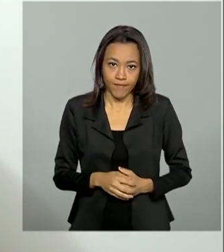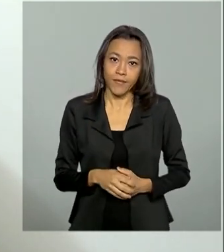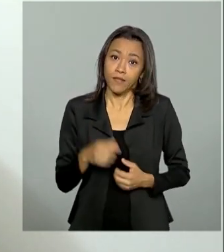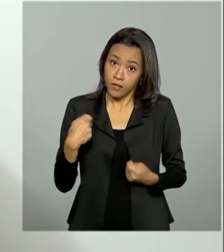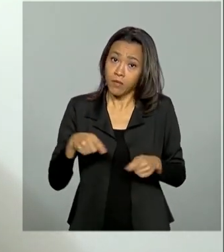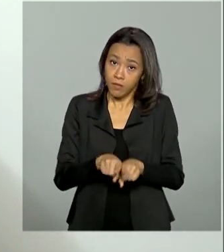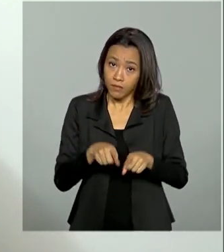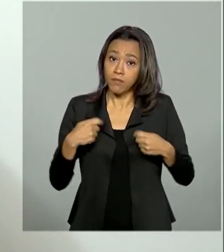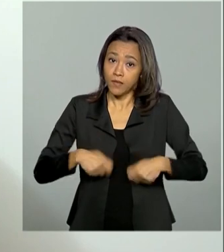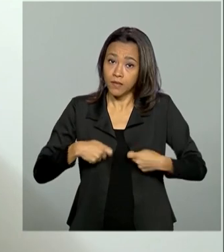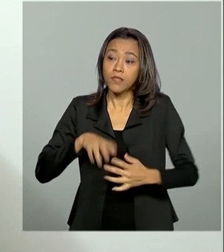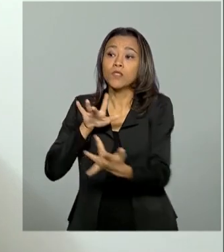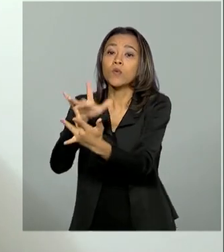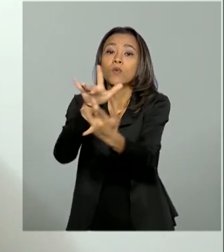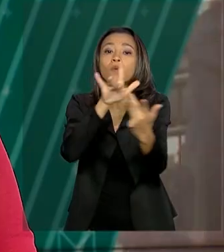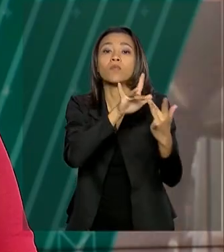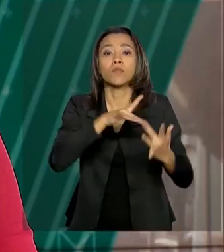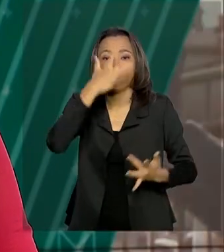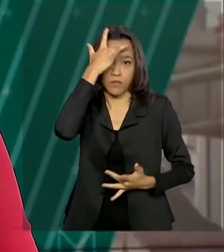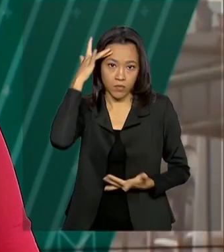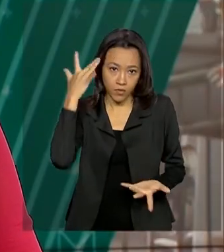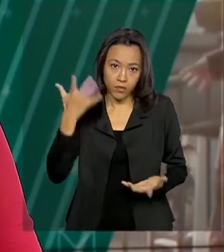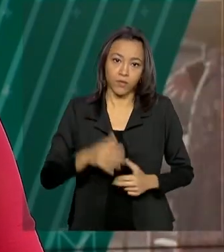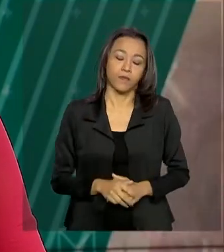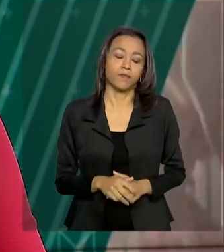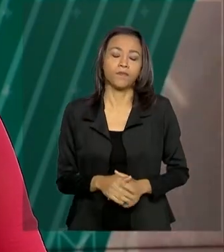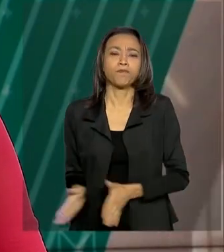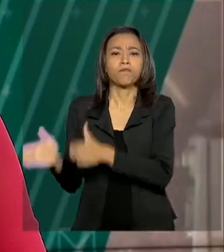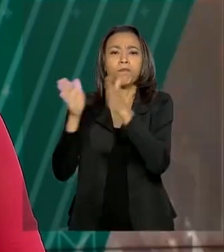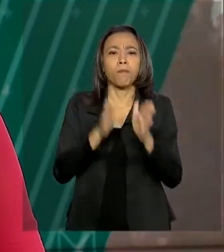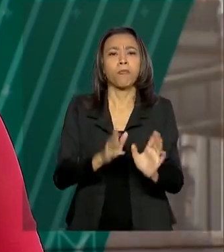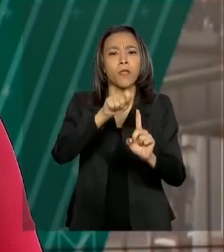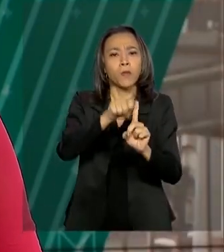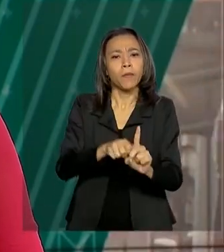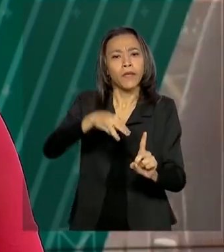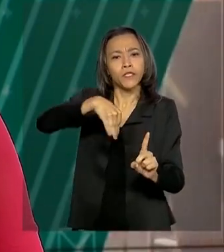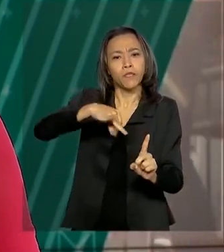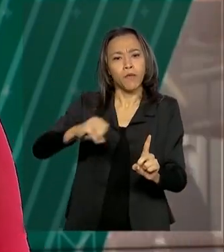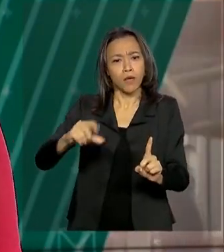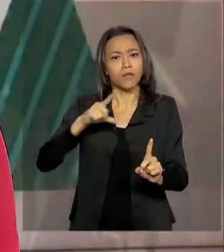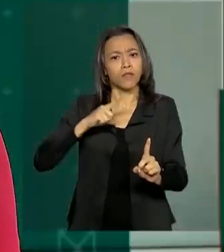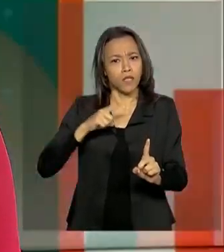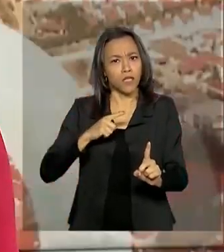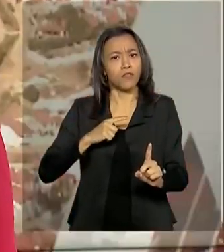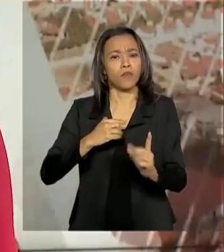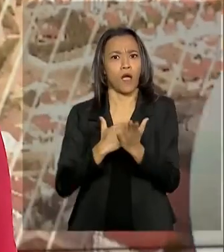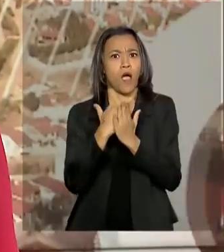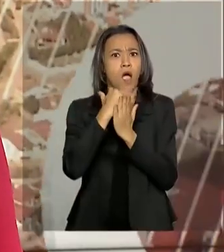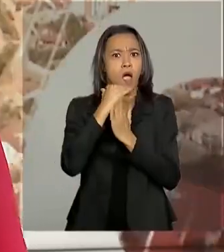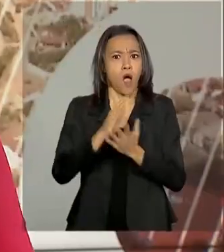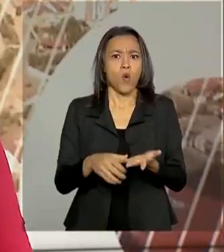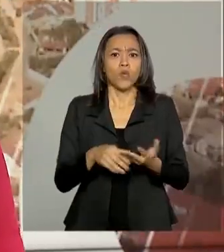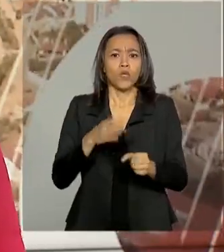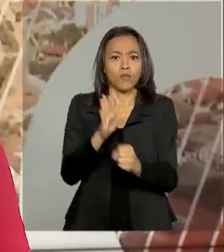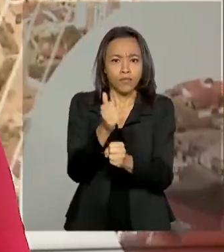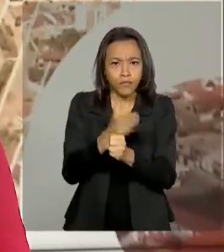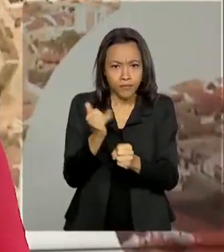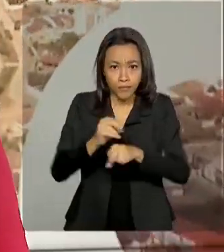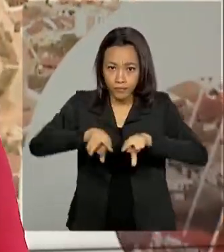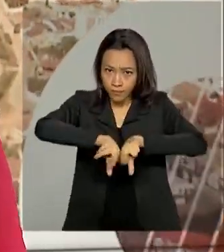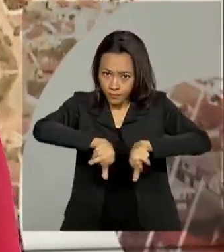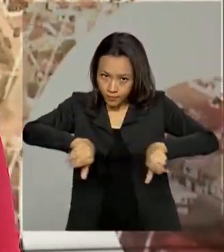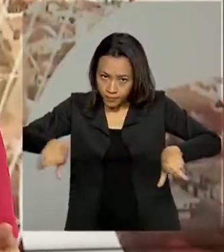comunicando com as outras pessoas. No mês de março, houve alta nos preços de legumes, frutas e verduras